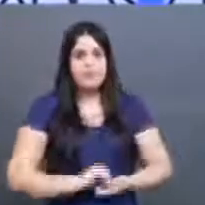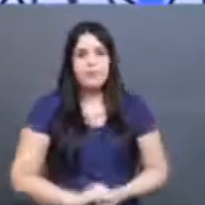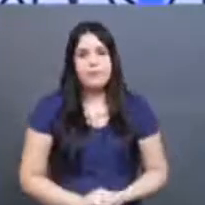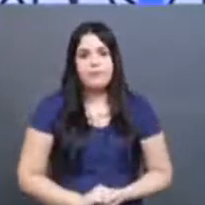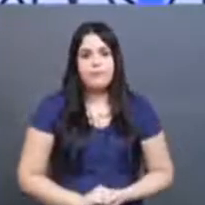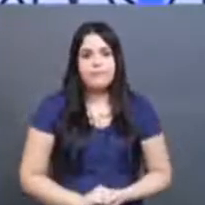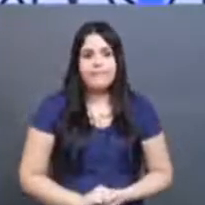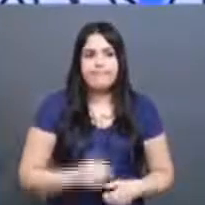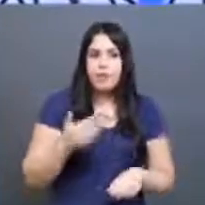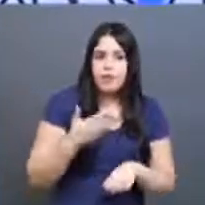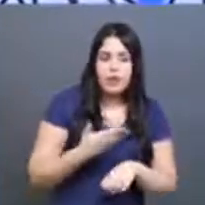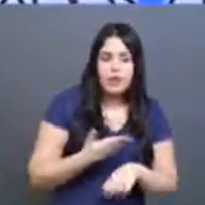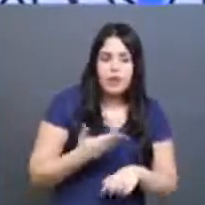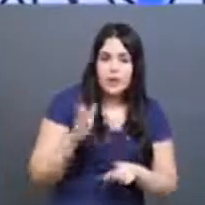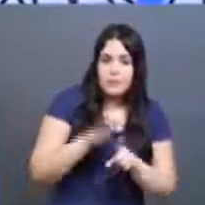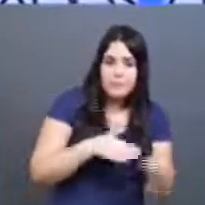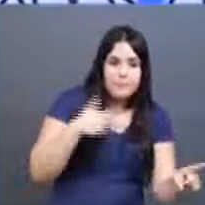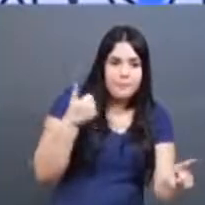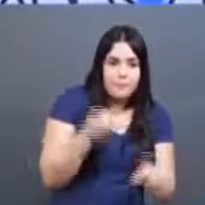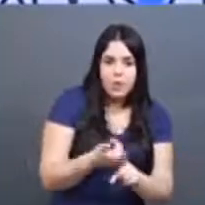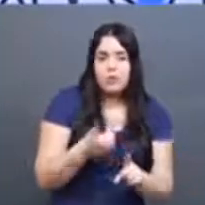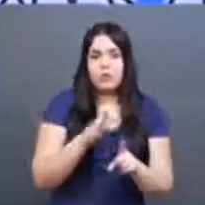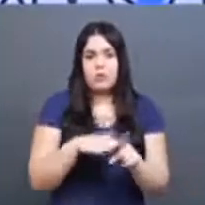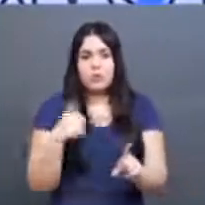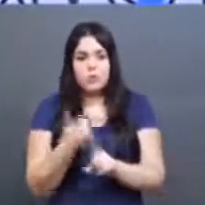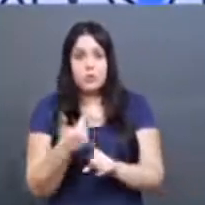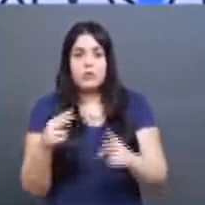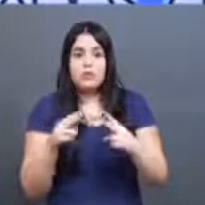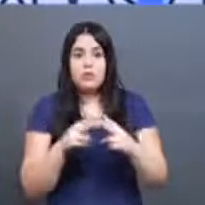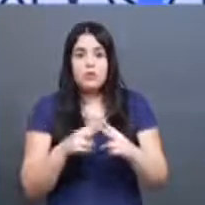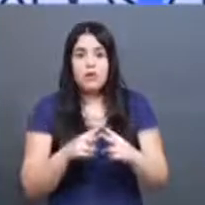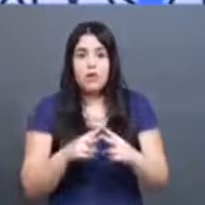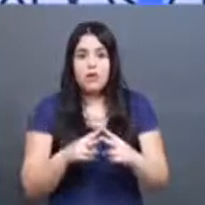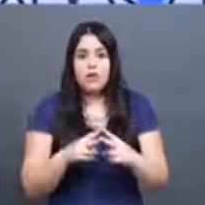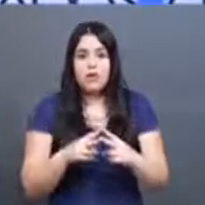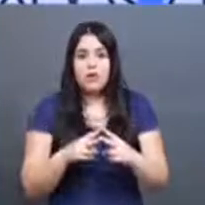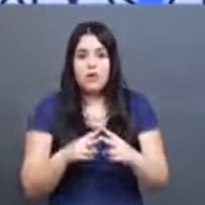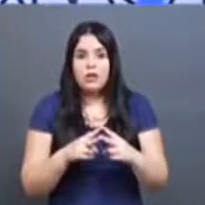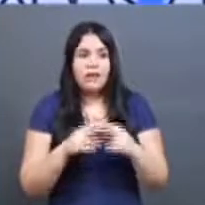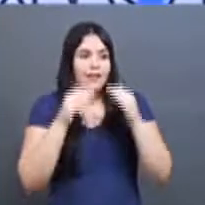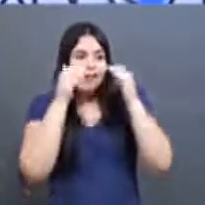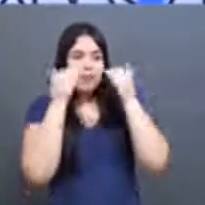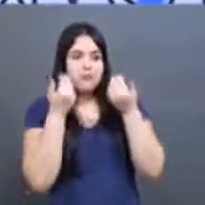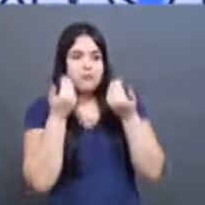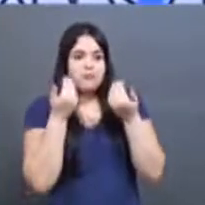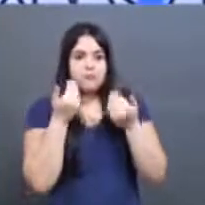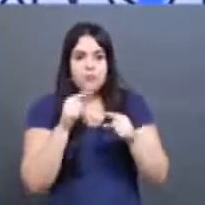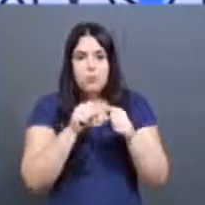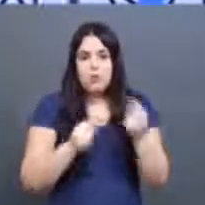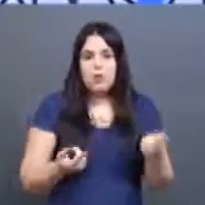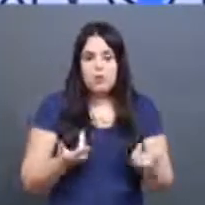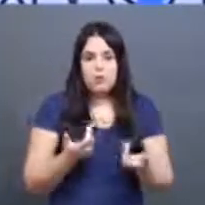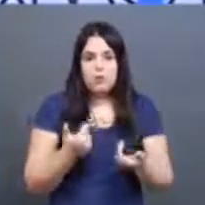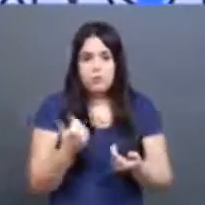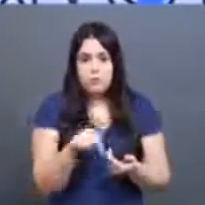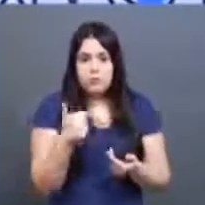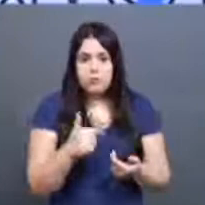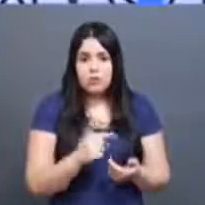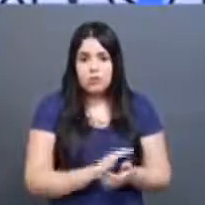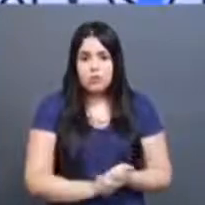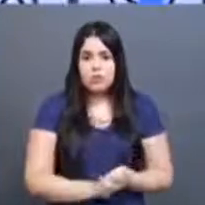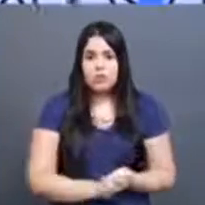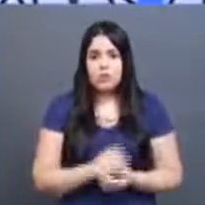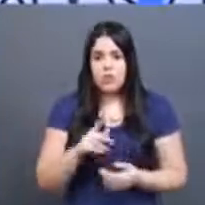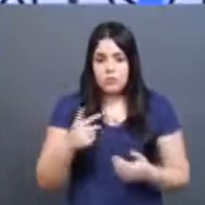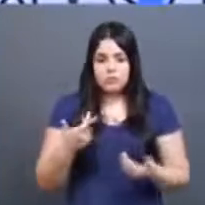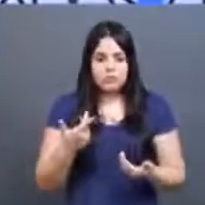a prática do bullying, a prática do cyberbullying, ela traz um desrespeito à integridade física, à integridade